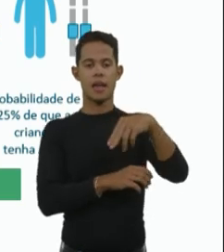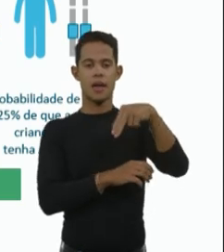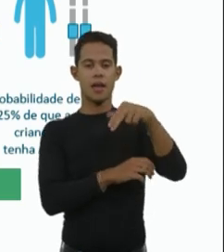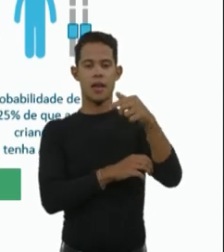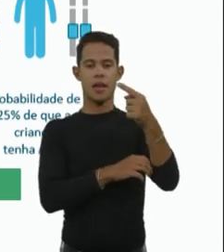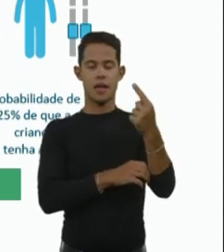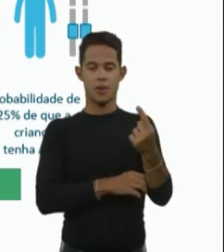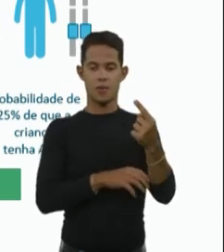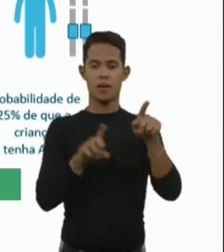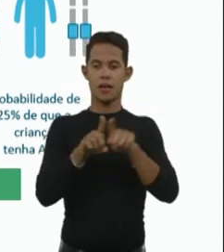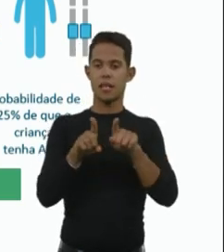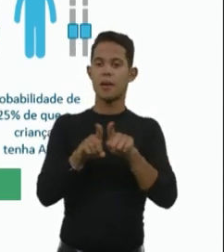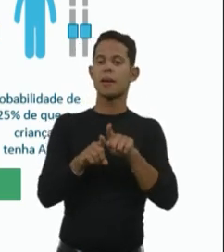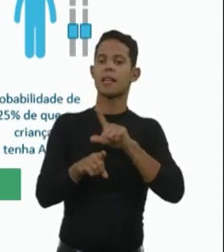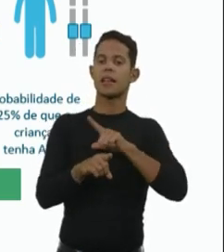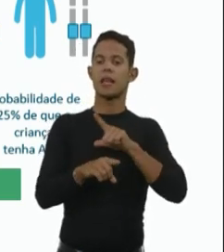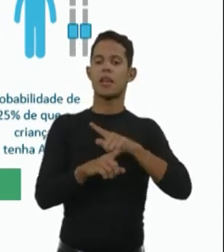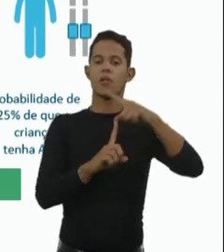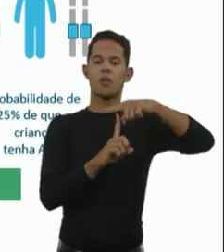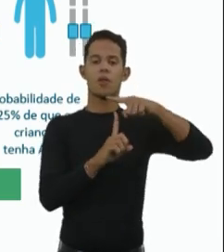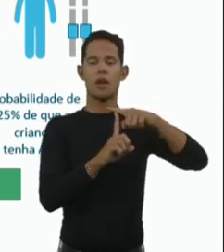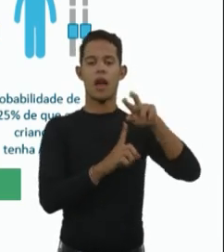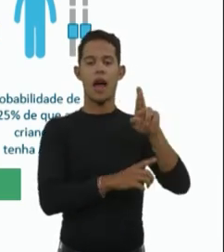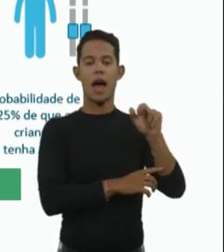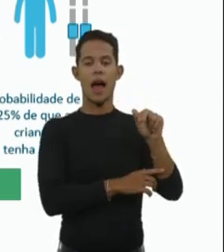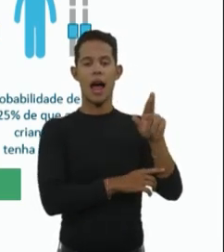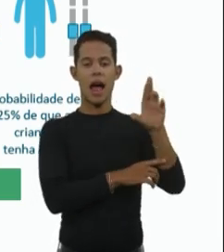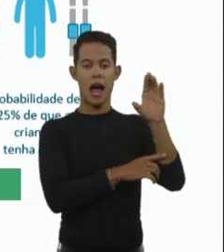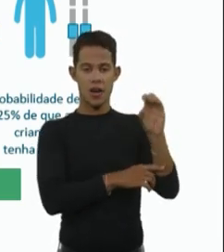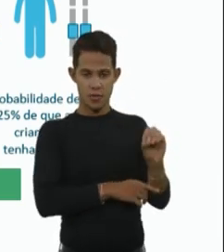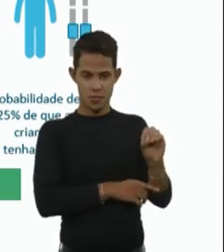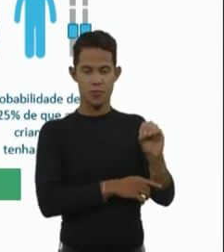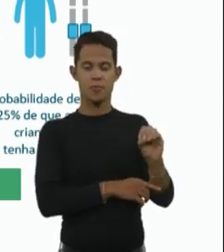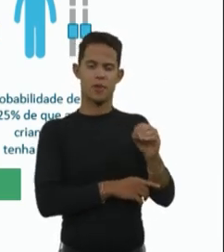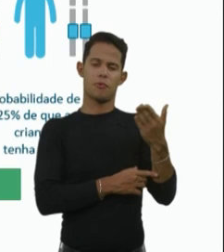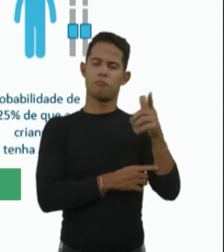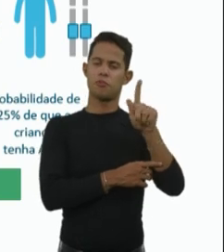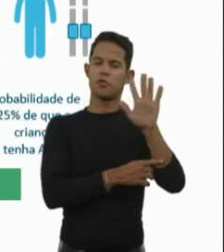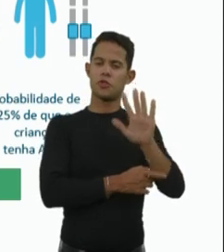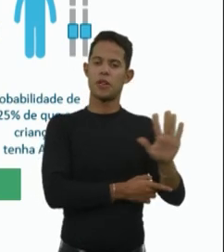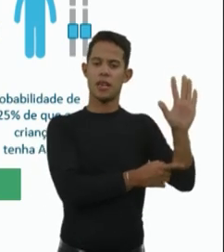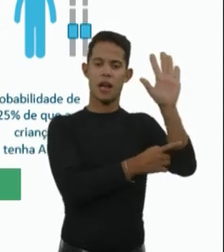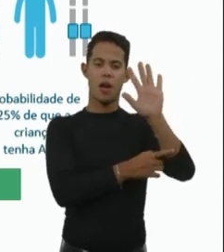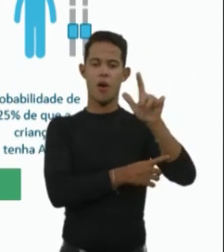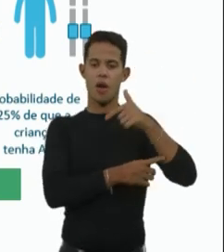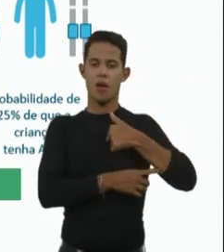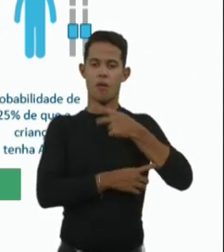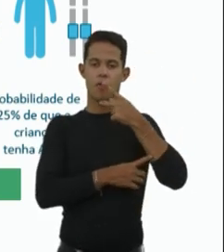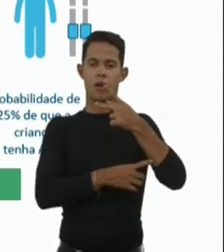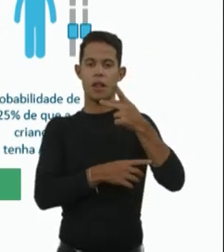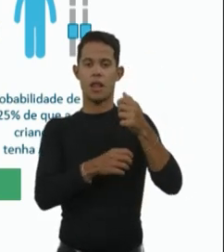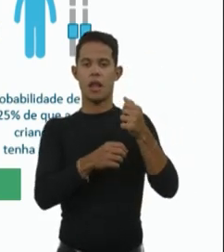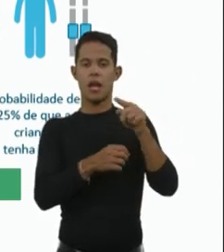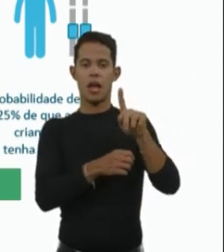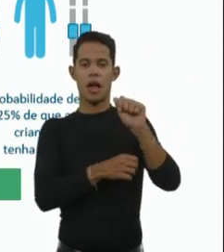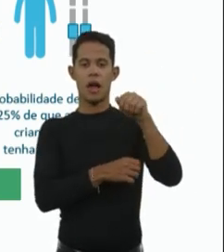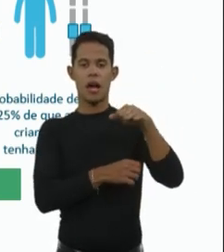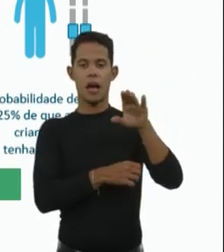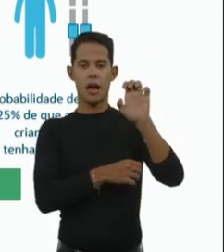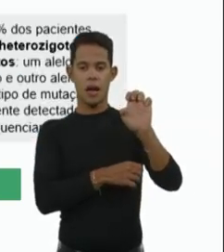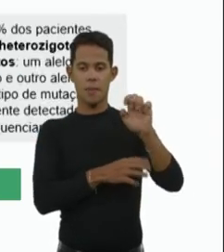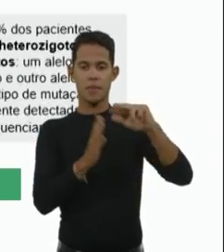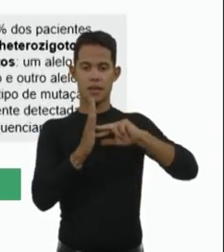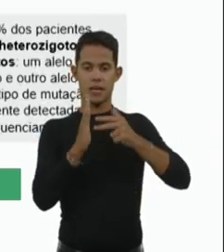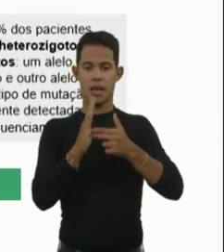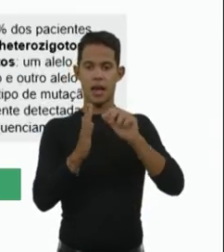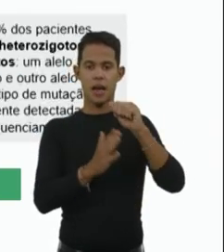raras que a gente fala AME não 5Q. Então, aqui, de uma forma geral, eu vou falar AME se referindo a AME 5Q, que é a mutação